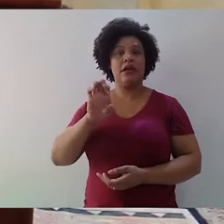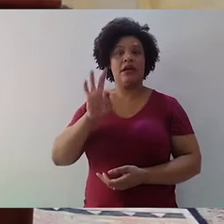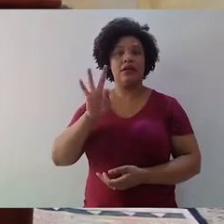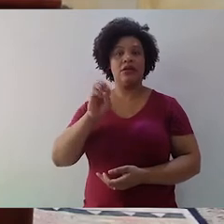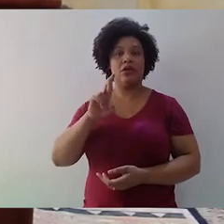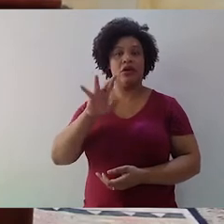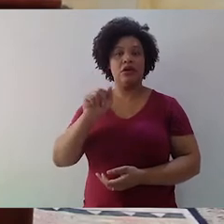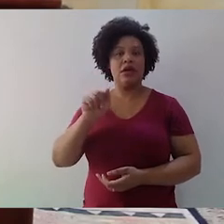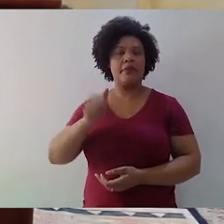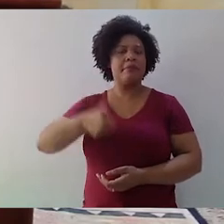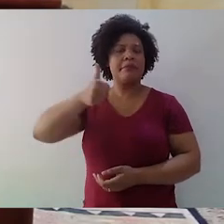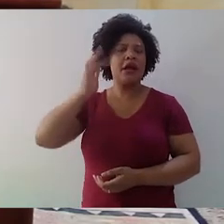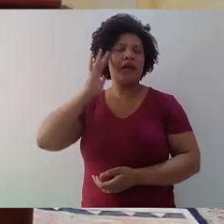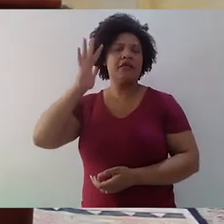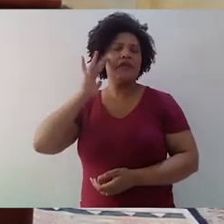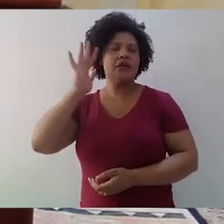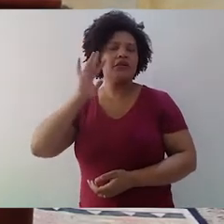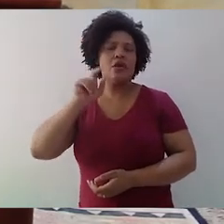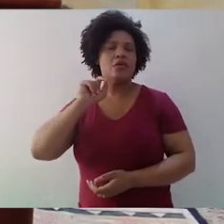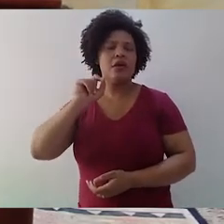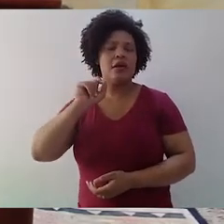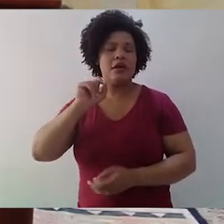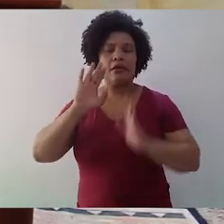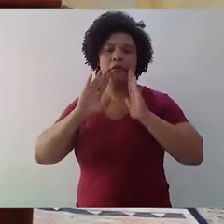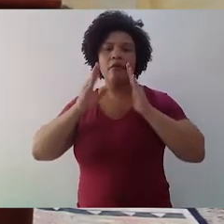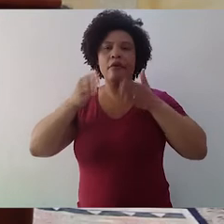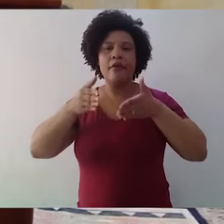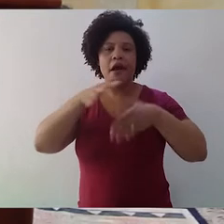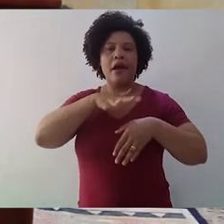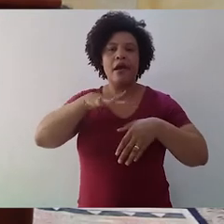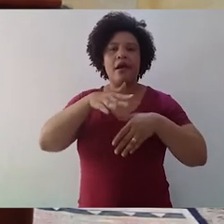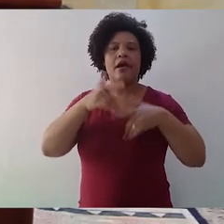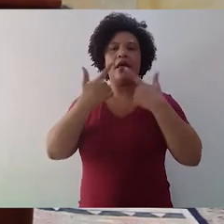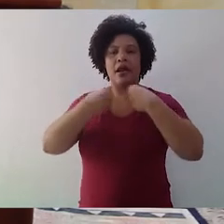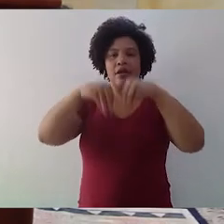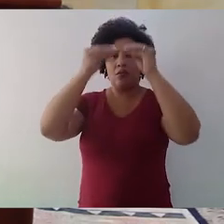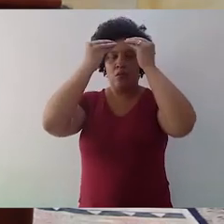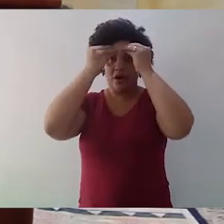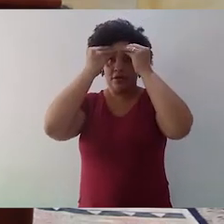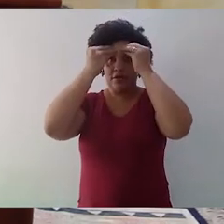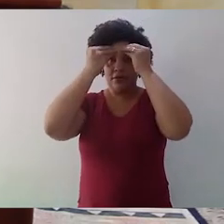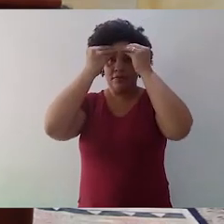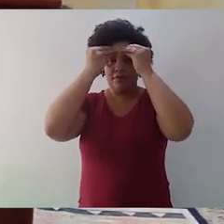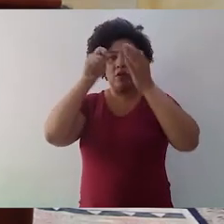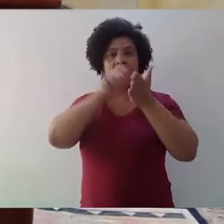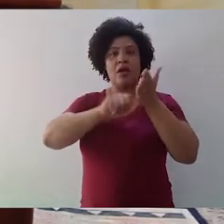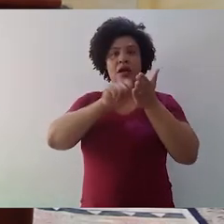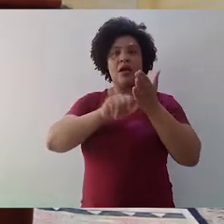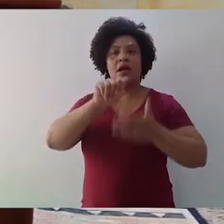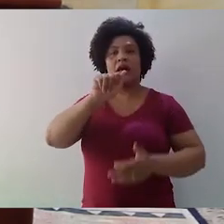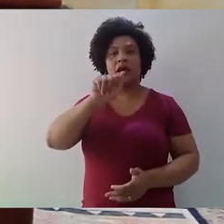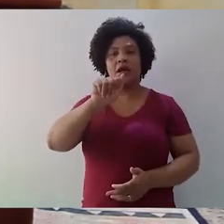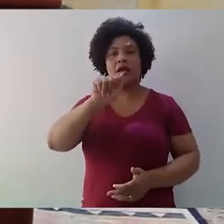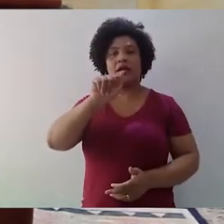do ser humano sobre a questão da linguagem. Então, o Santo Agostinho, quando ele começa a escrever